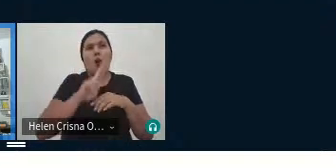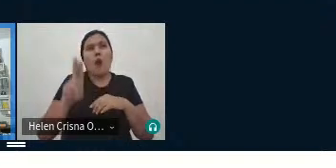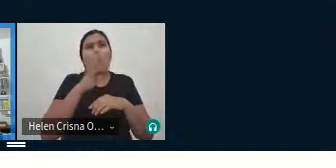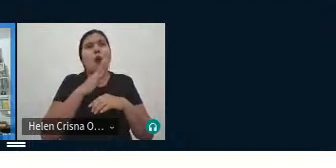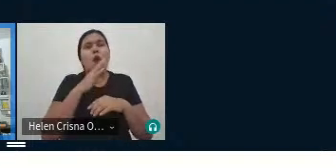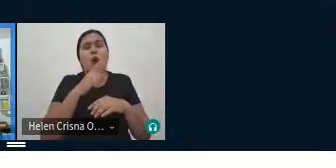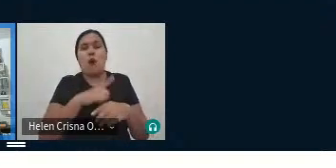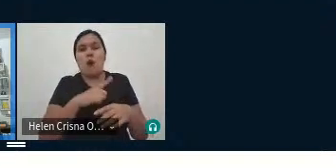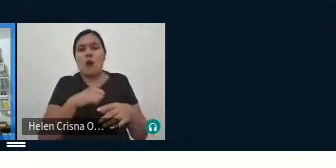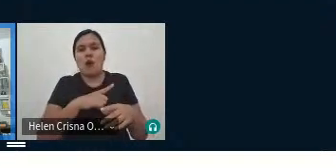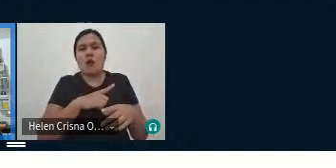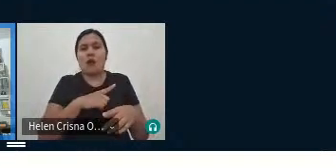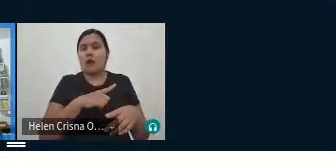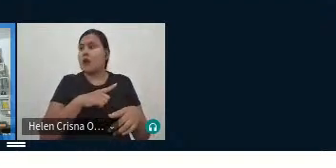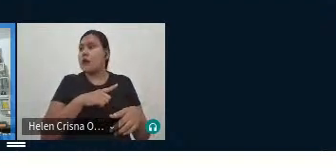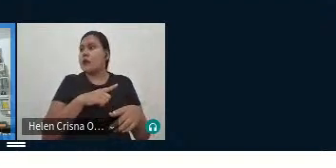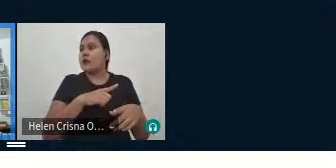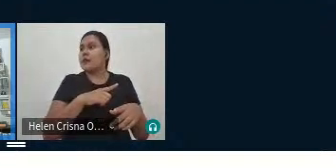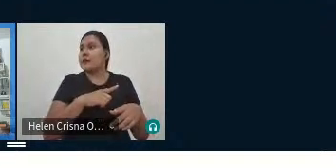tem, né,